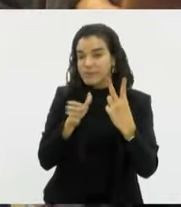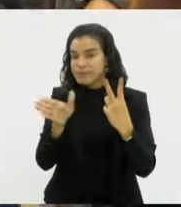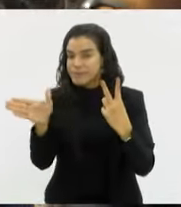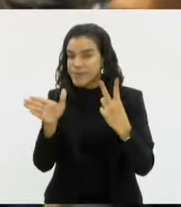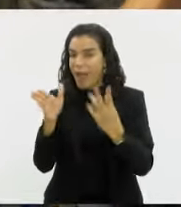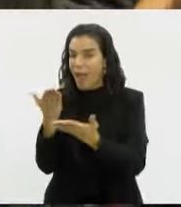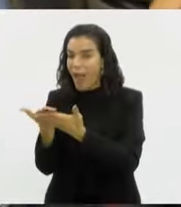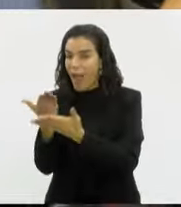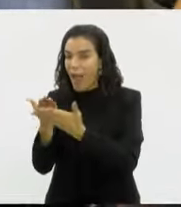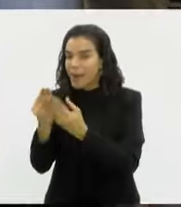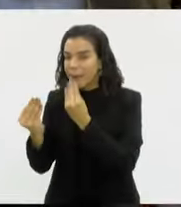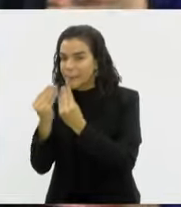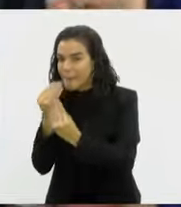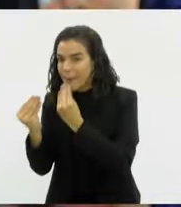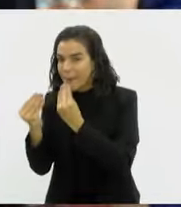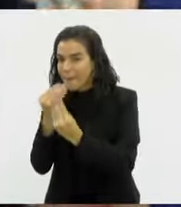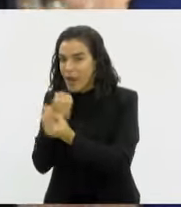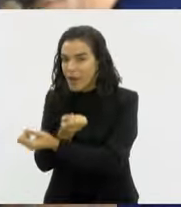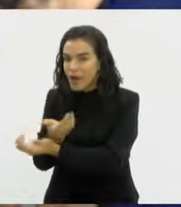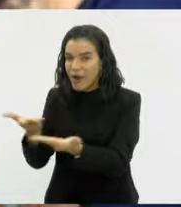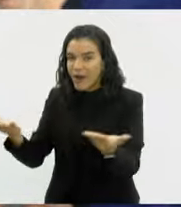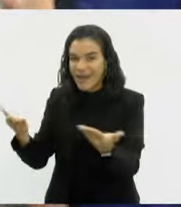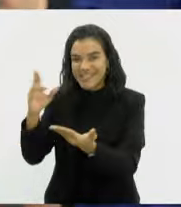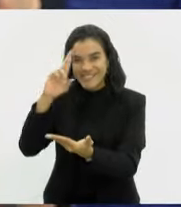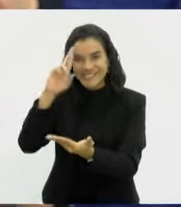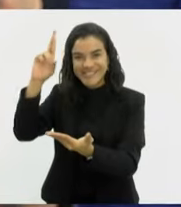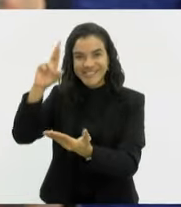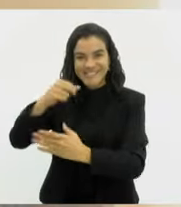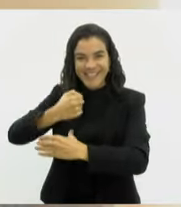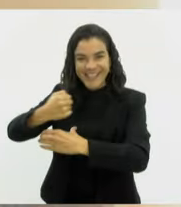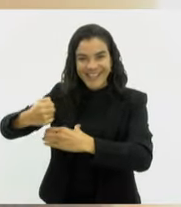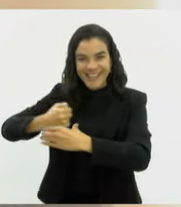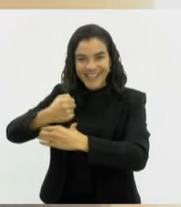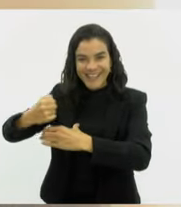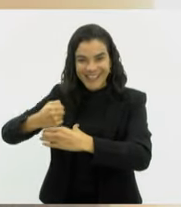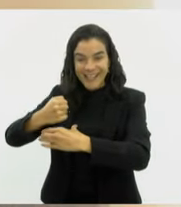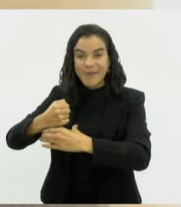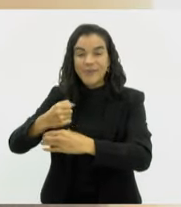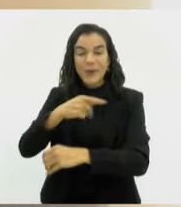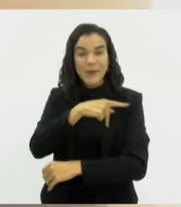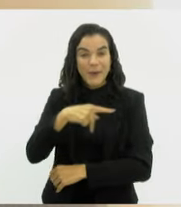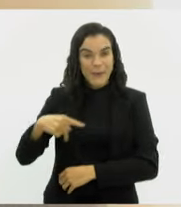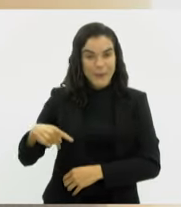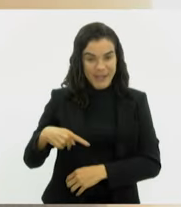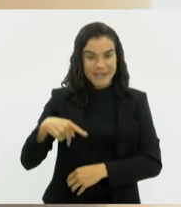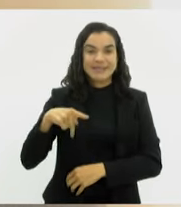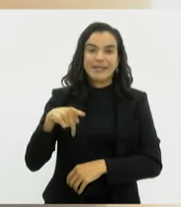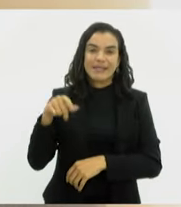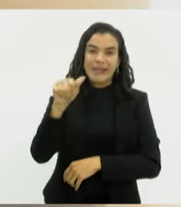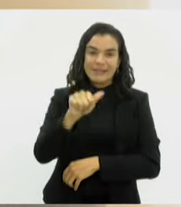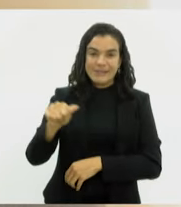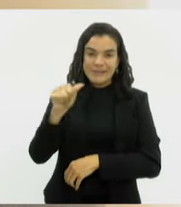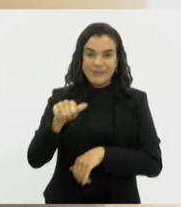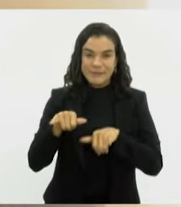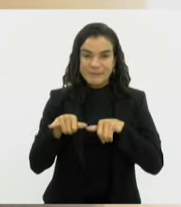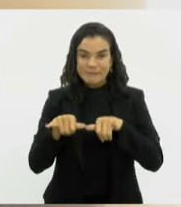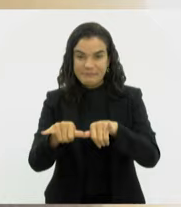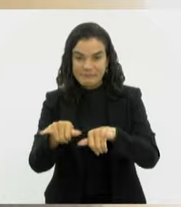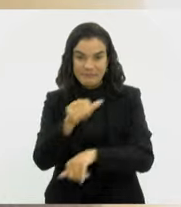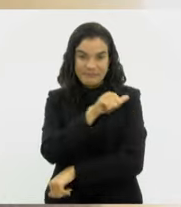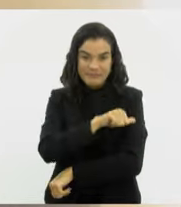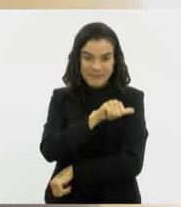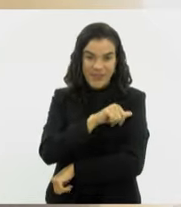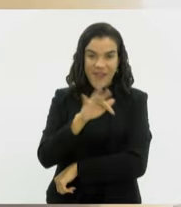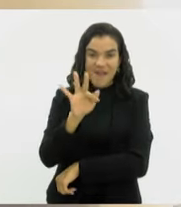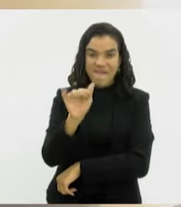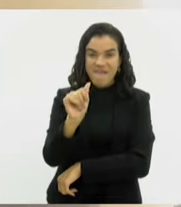aulas e degustações oferecidas por chefes de cozinha. O presidente da Associação de Supermercados do Estado do Rio de Janeiro, Fábio